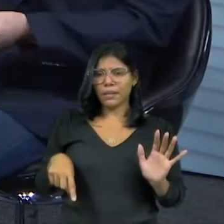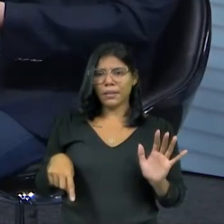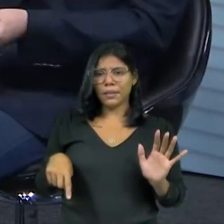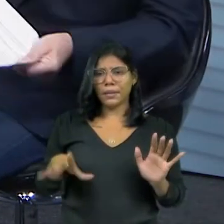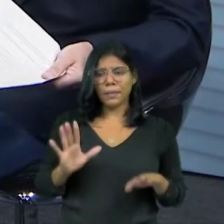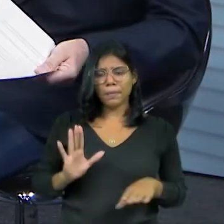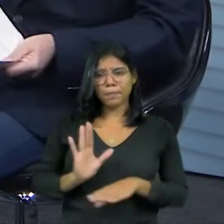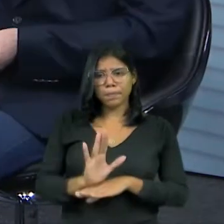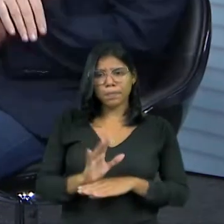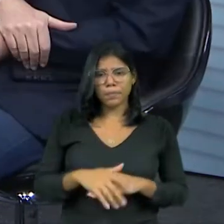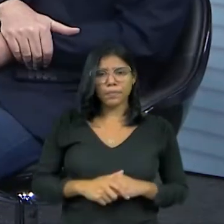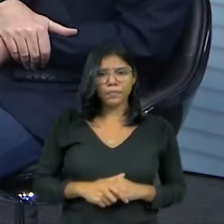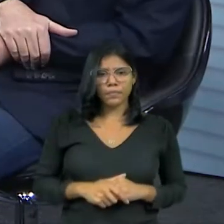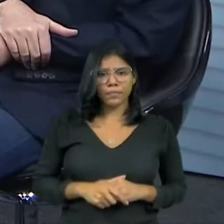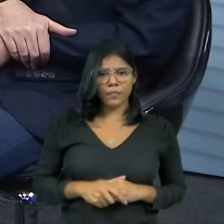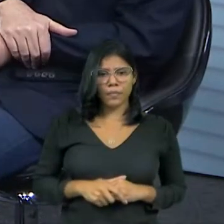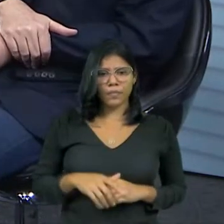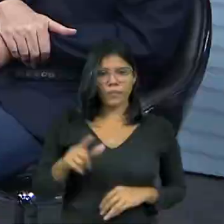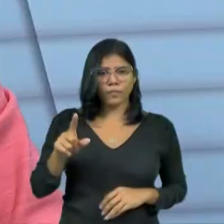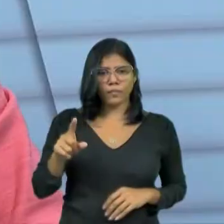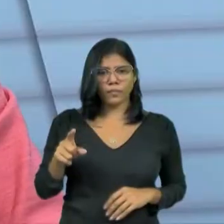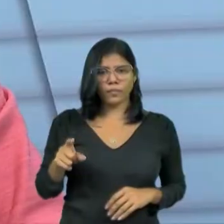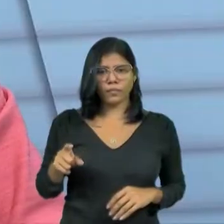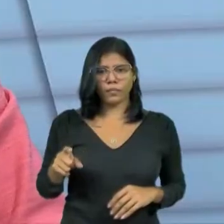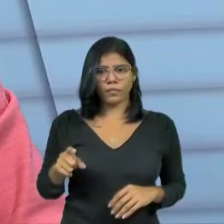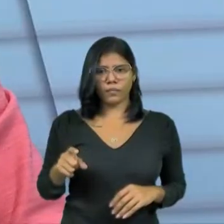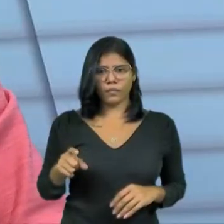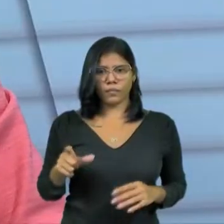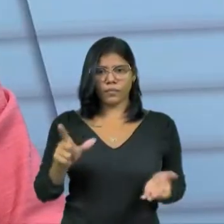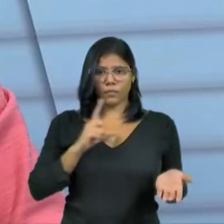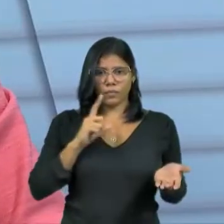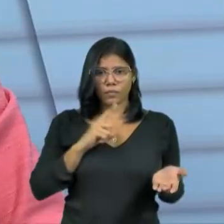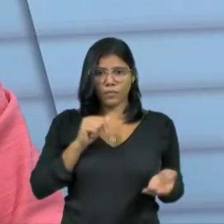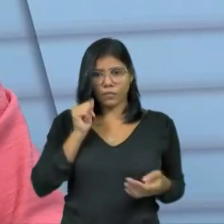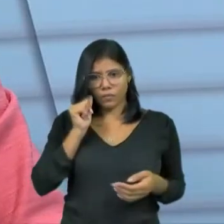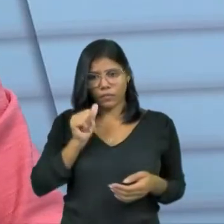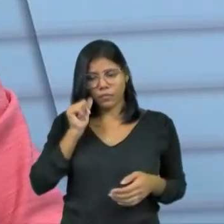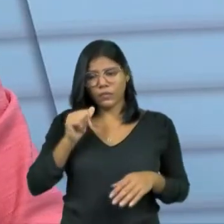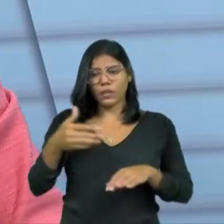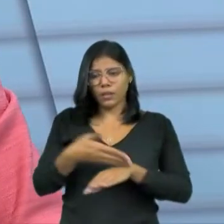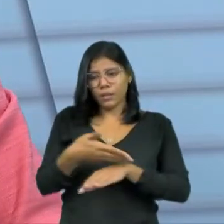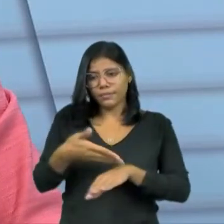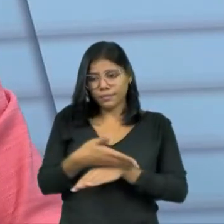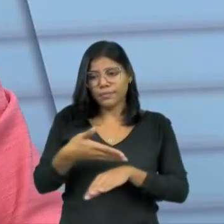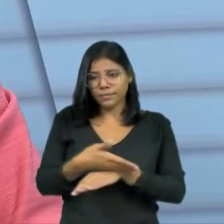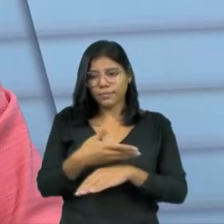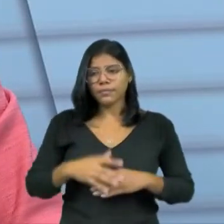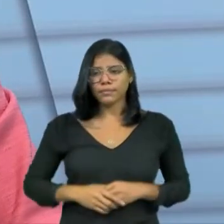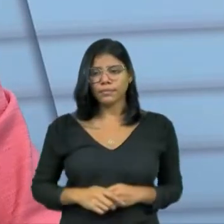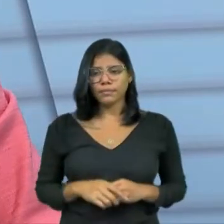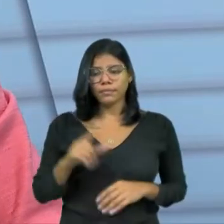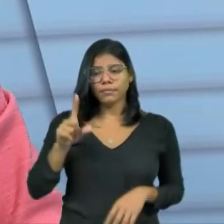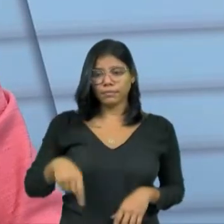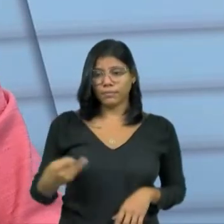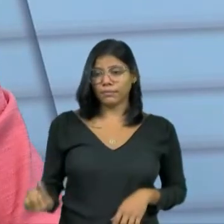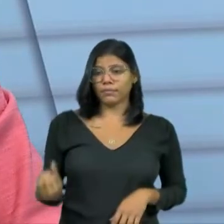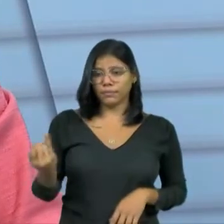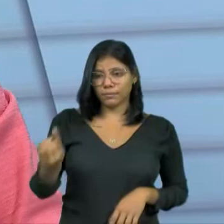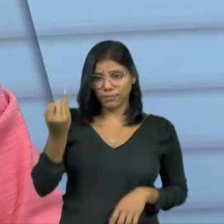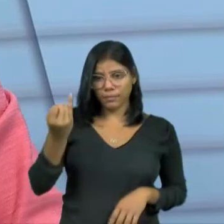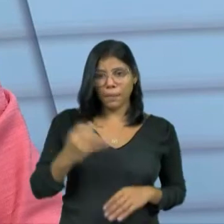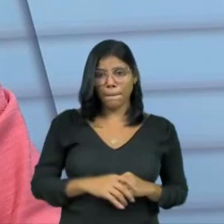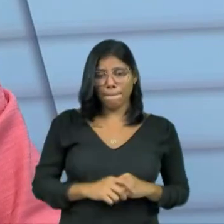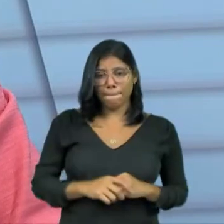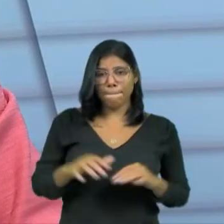partido, não é um colega de partido. E interessante é que a gente tenha mulheres participando. Pronto, e vamos abrir para as mulheres. Dessa, da estrutura, da